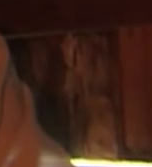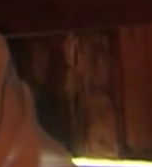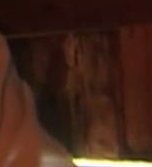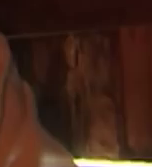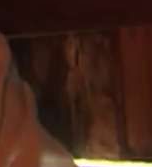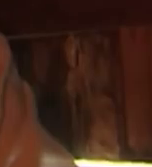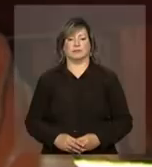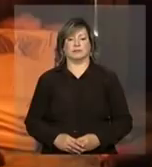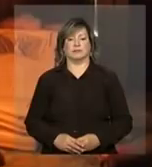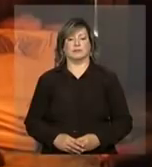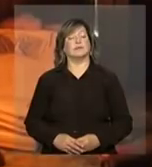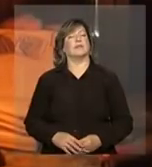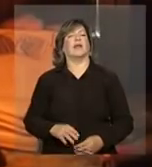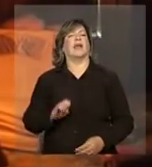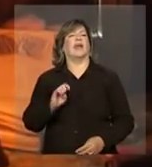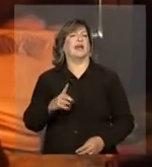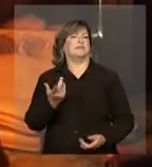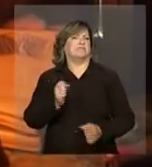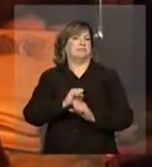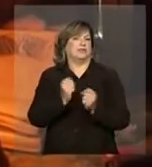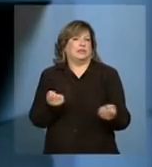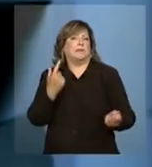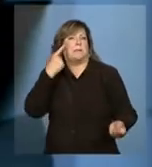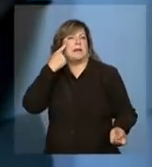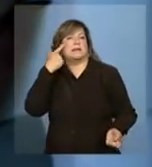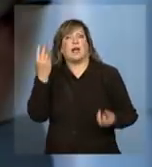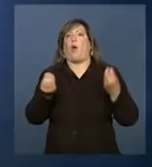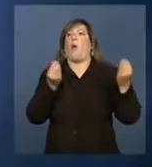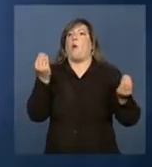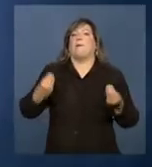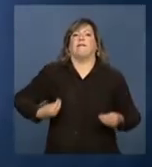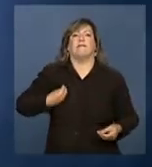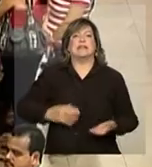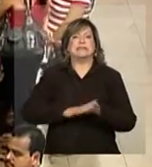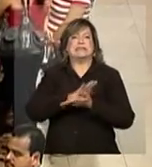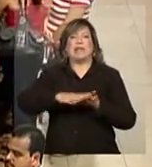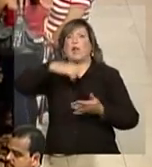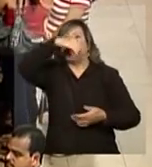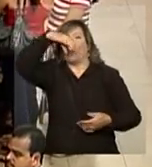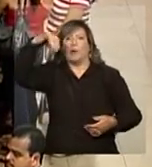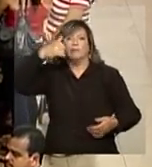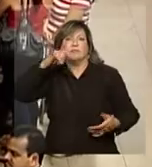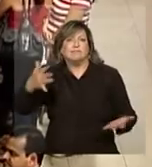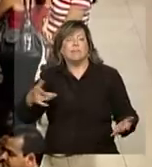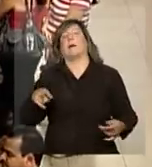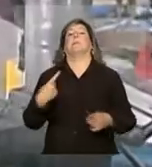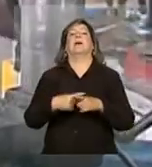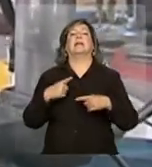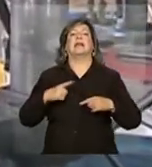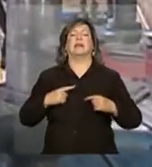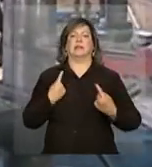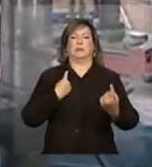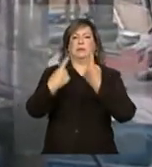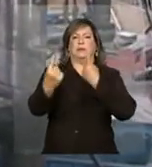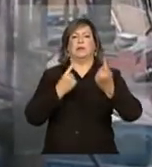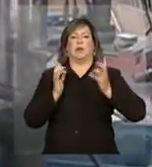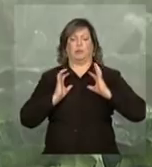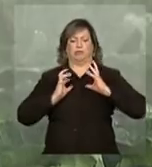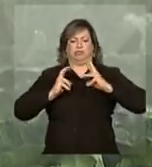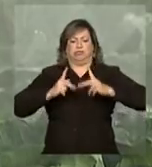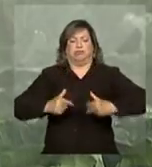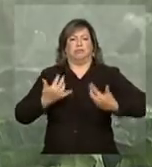É praticamente impossível imaginar a vida sem eletricidade. Ela move sistemas de transporte, as máquinas das